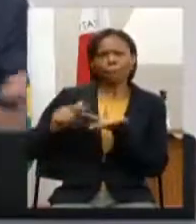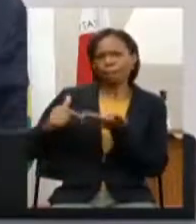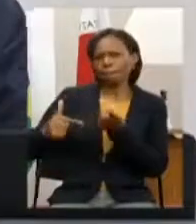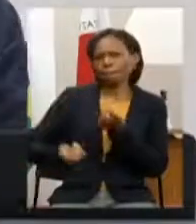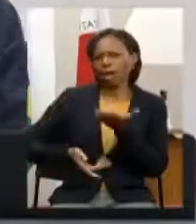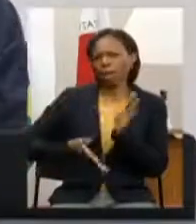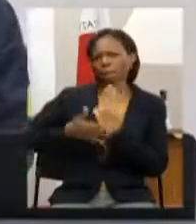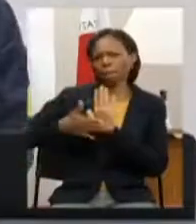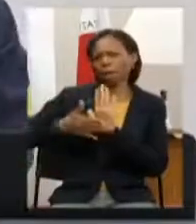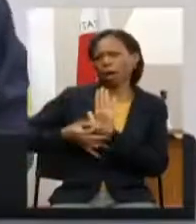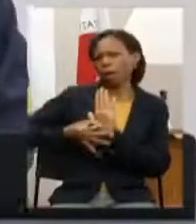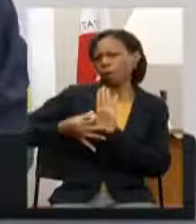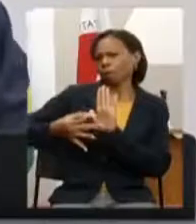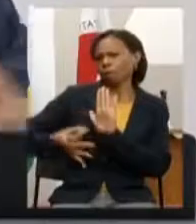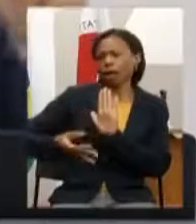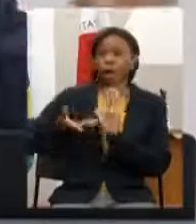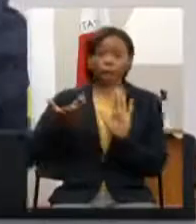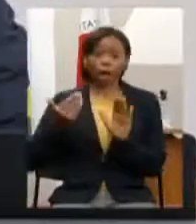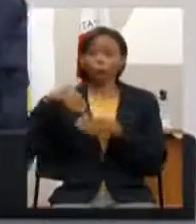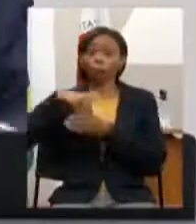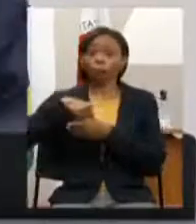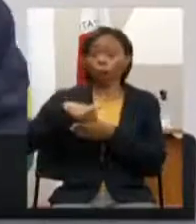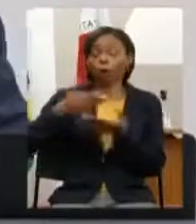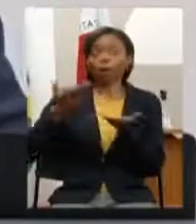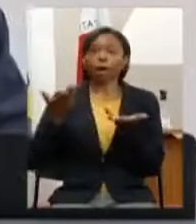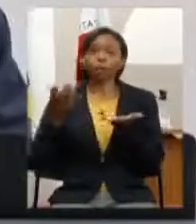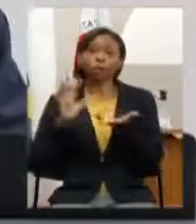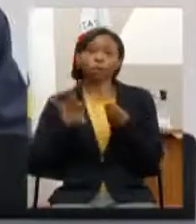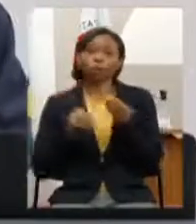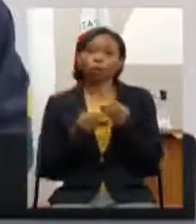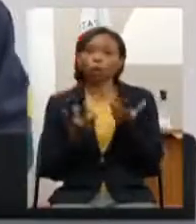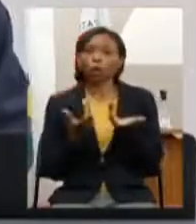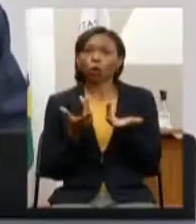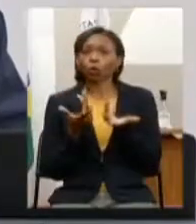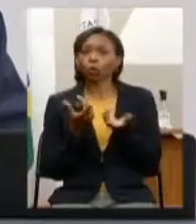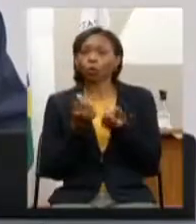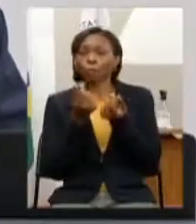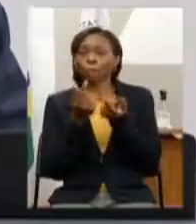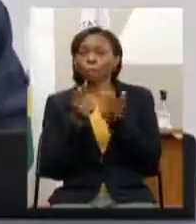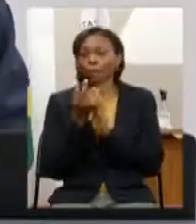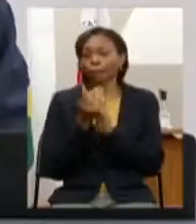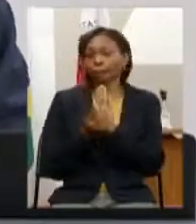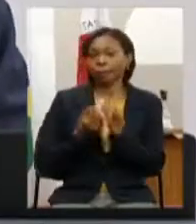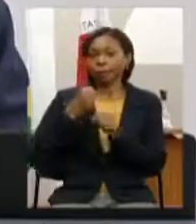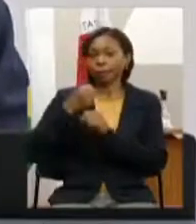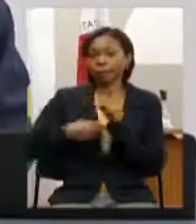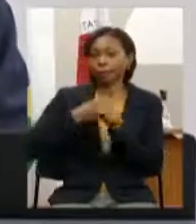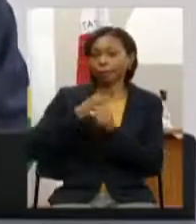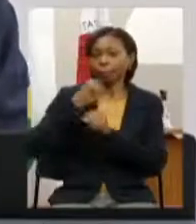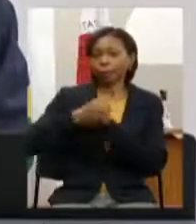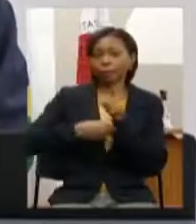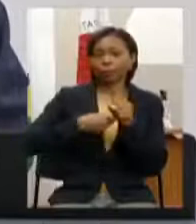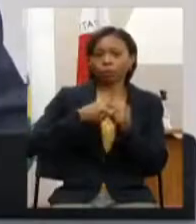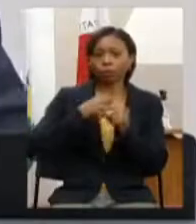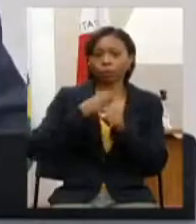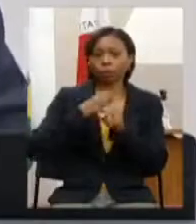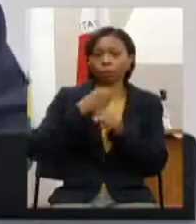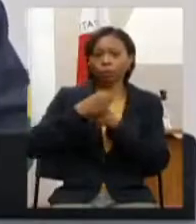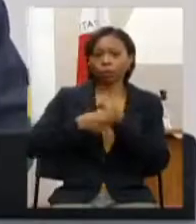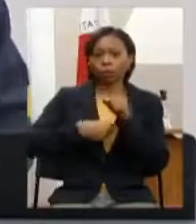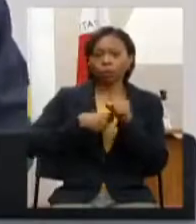proposta dela sendo votada sendo incluída no orçamento todo ano e todo ano elas desencantam